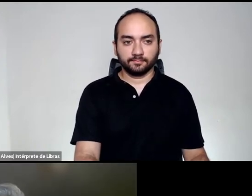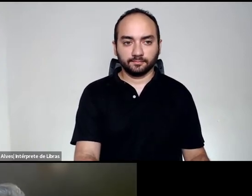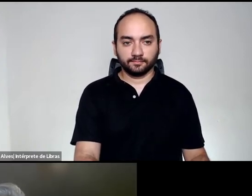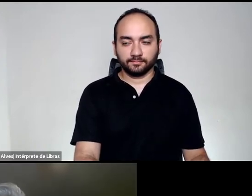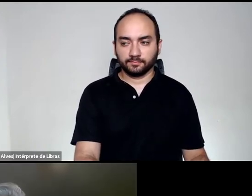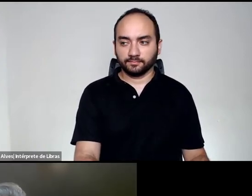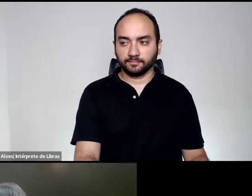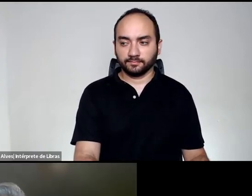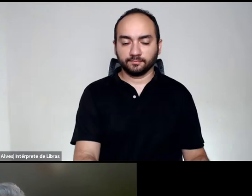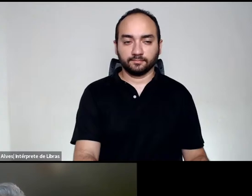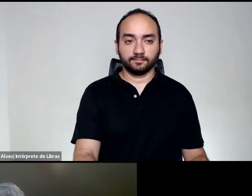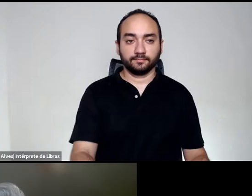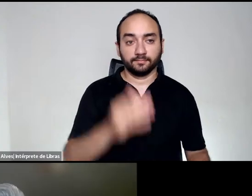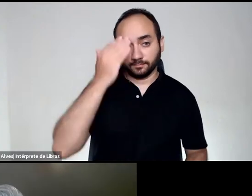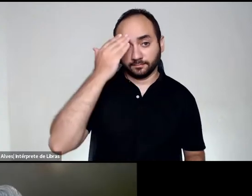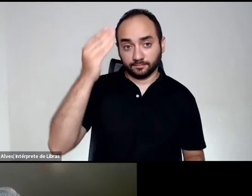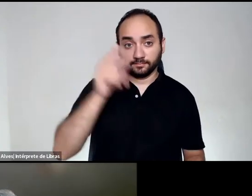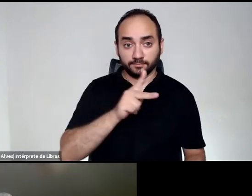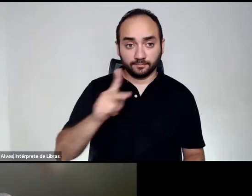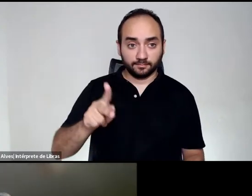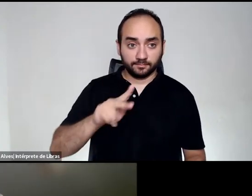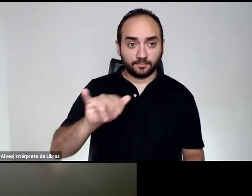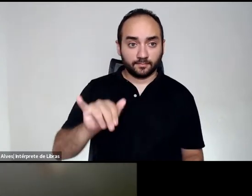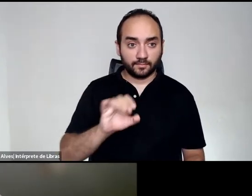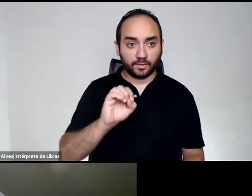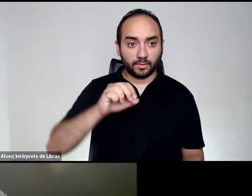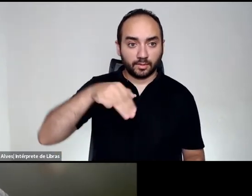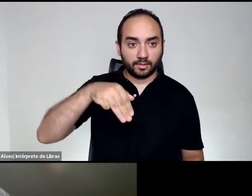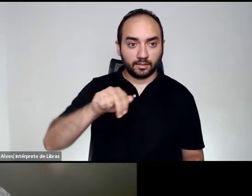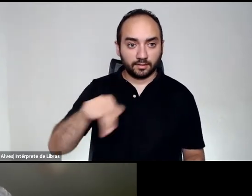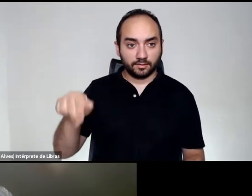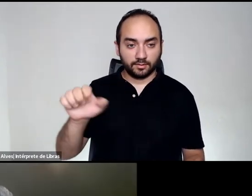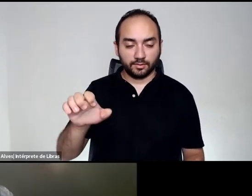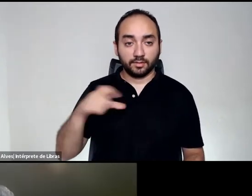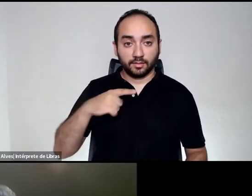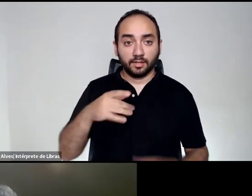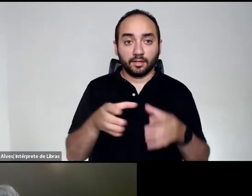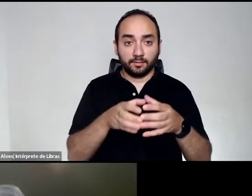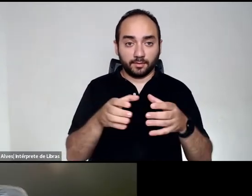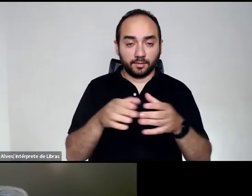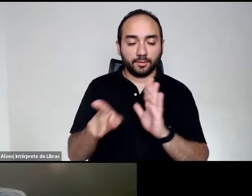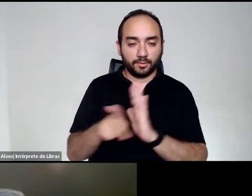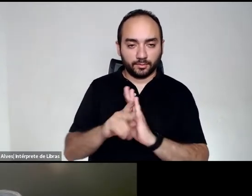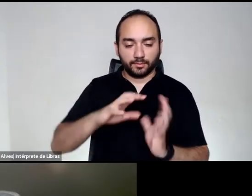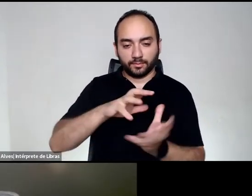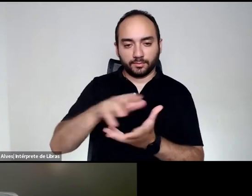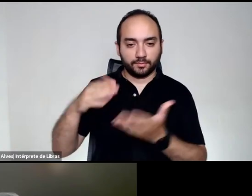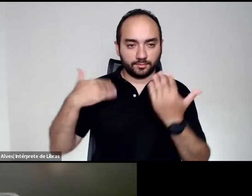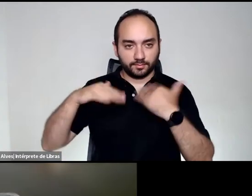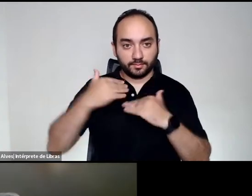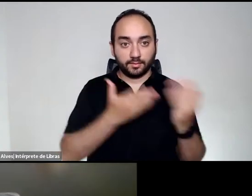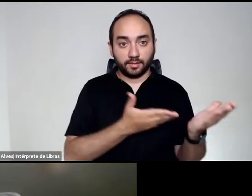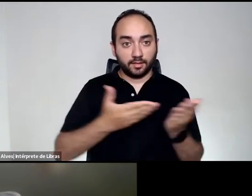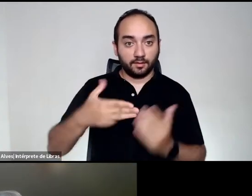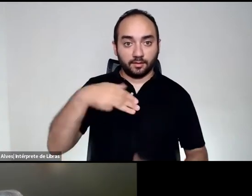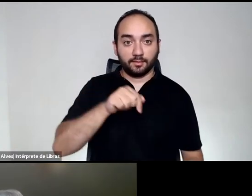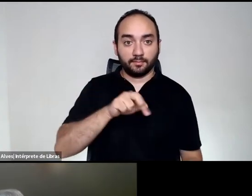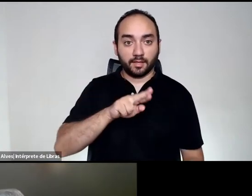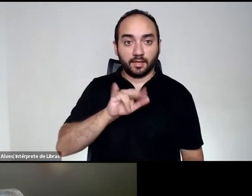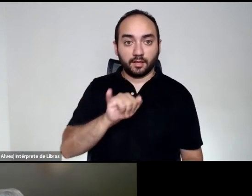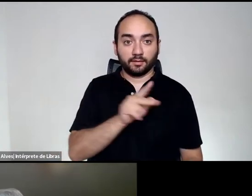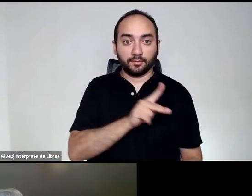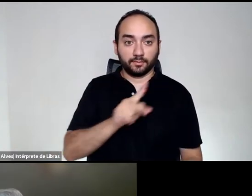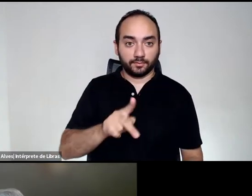Agradecemos as palavras da professora Joanne Schnoeder, da Organização Mundial do Lazio, e passamos a palavra para a professora Maria Luisa Dias,